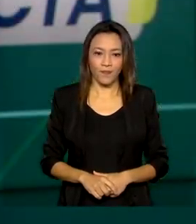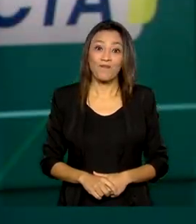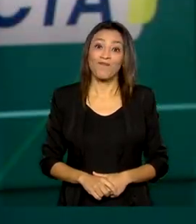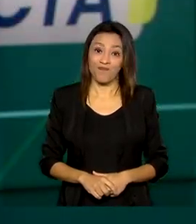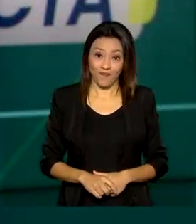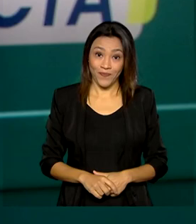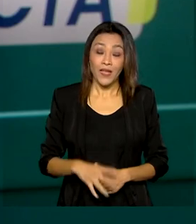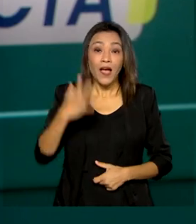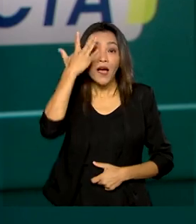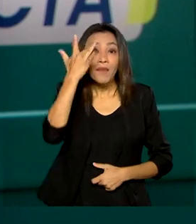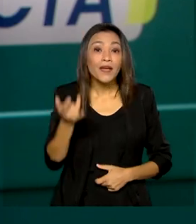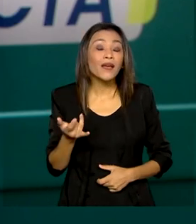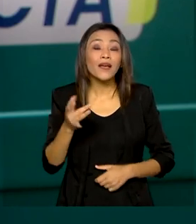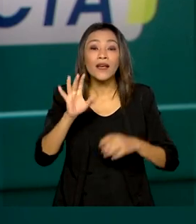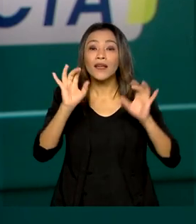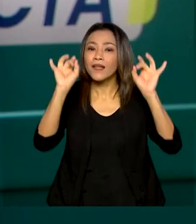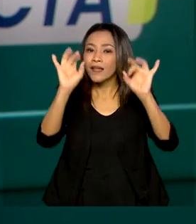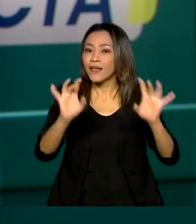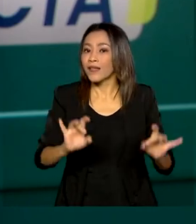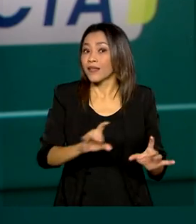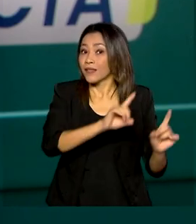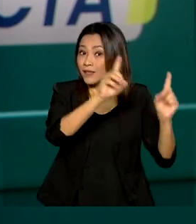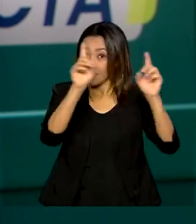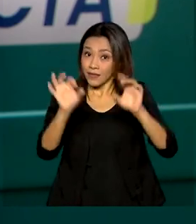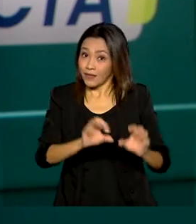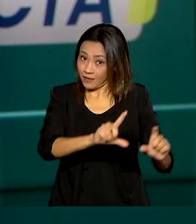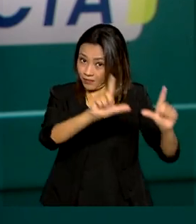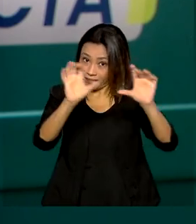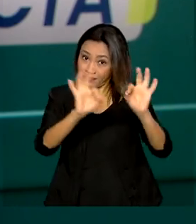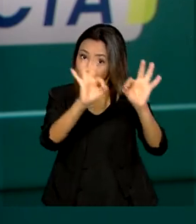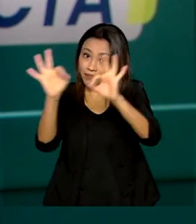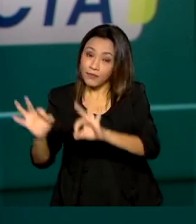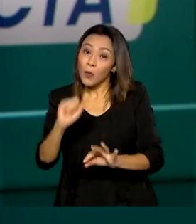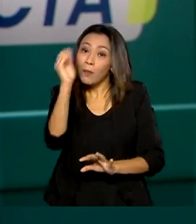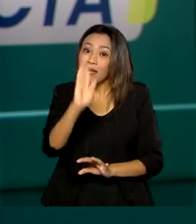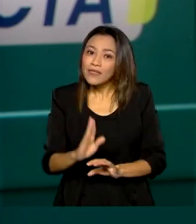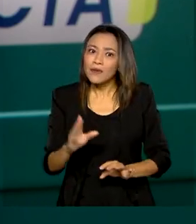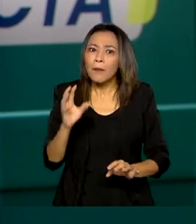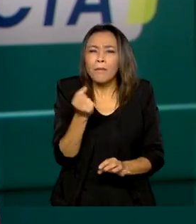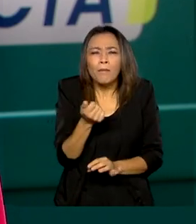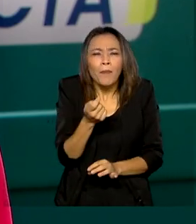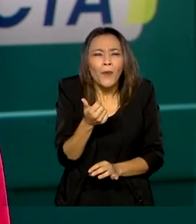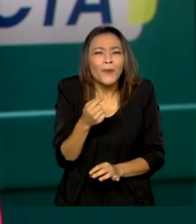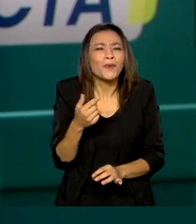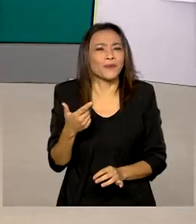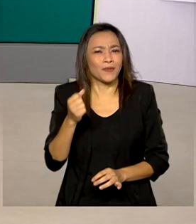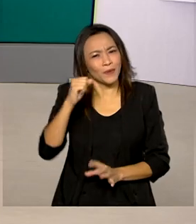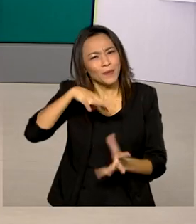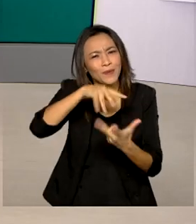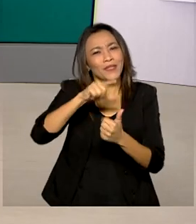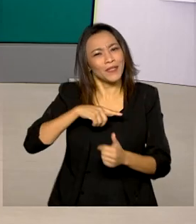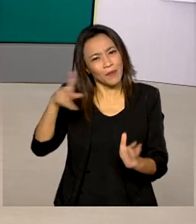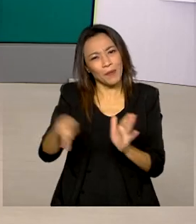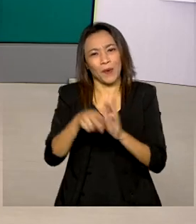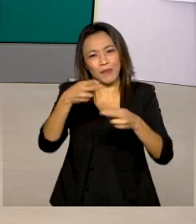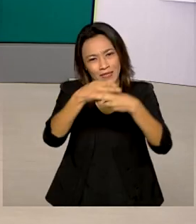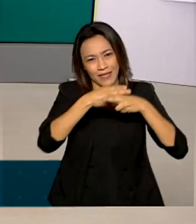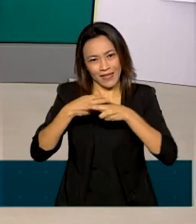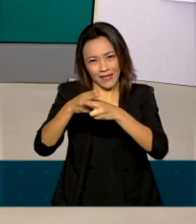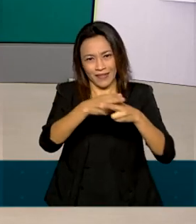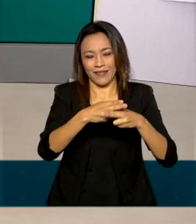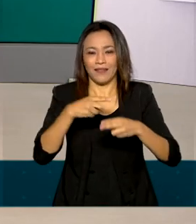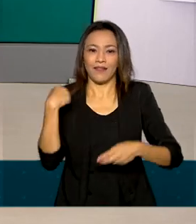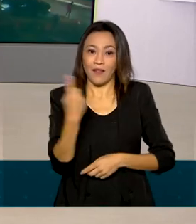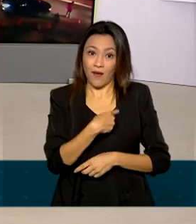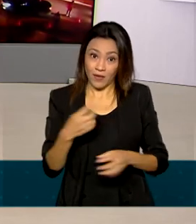Na reportagem de amanhã, você vai ver que o Brasil é um dos poucos países no mundo que tem o próprio satélite. O Brasil em Dia fica por aqui.